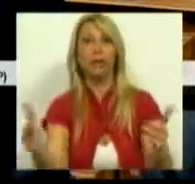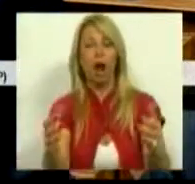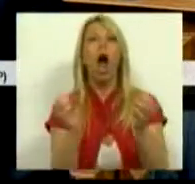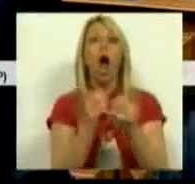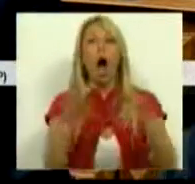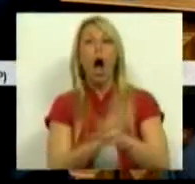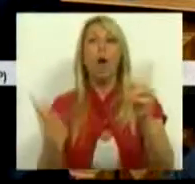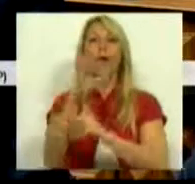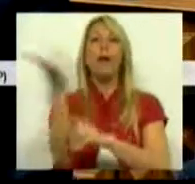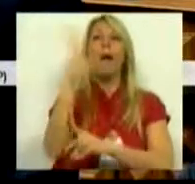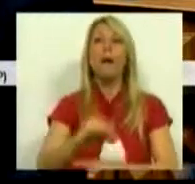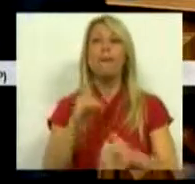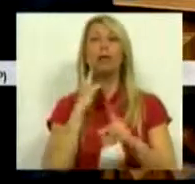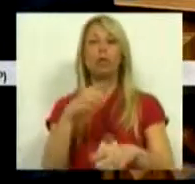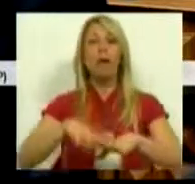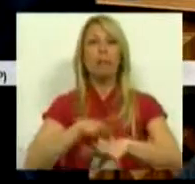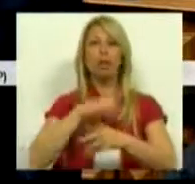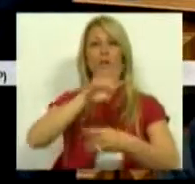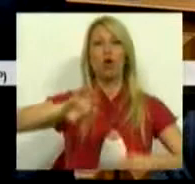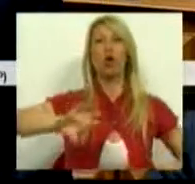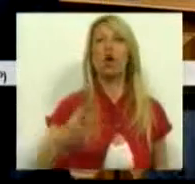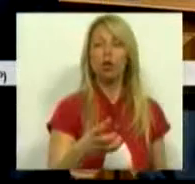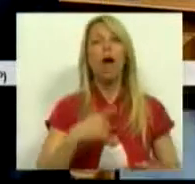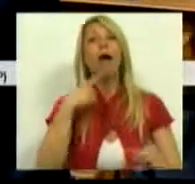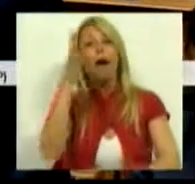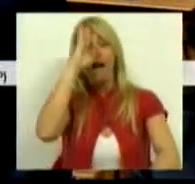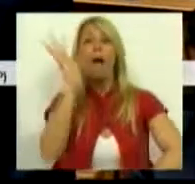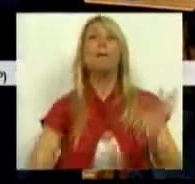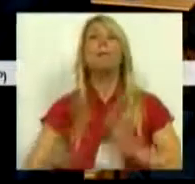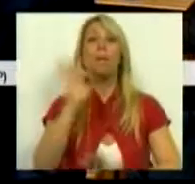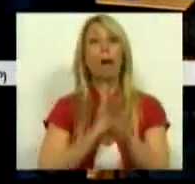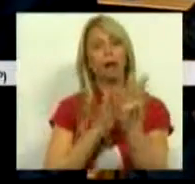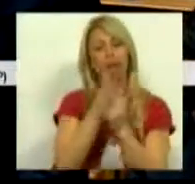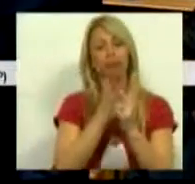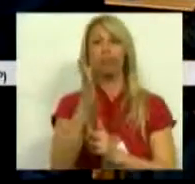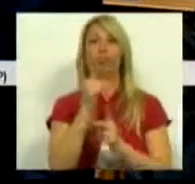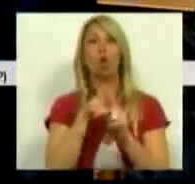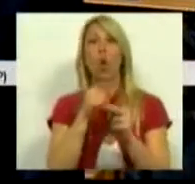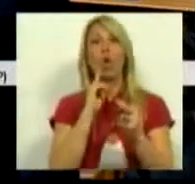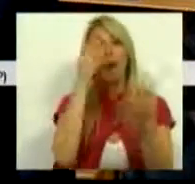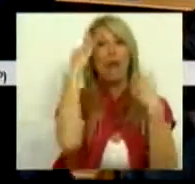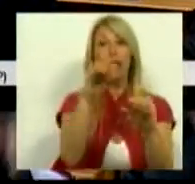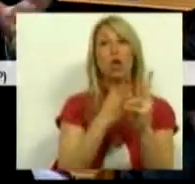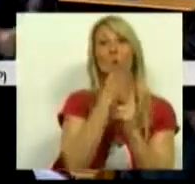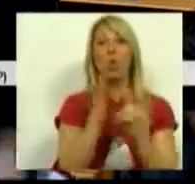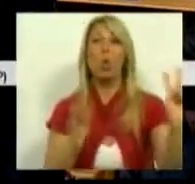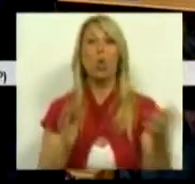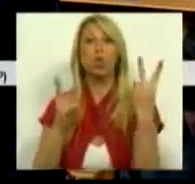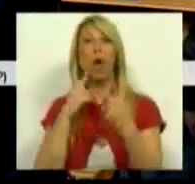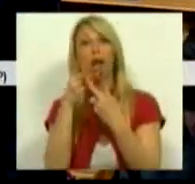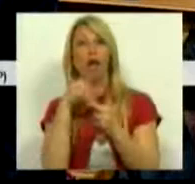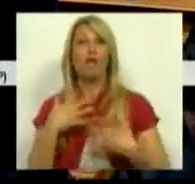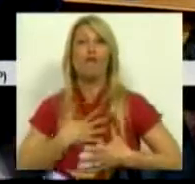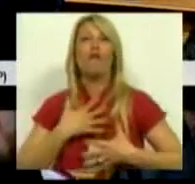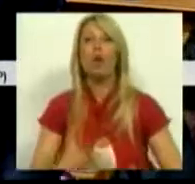Propala-se o ensino dual e o ensino vocacional, mas, afinal, não sabemos quais são os conceitos que estão por